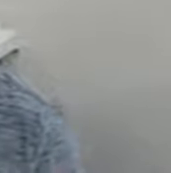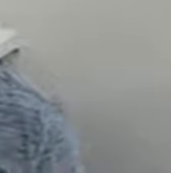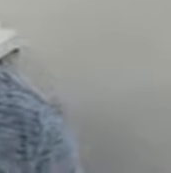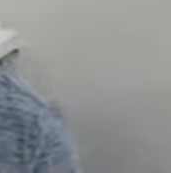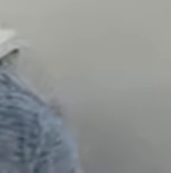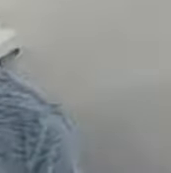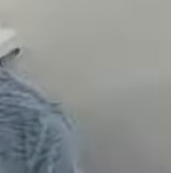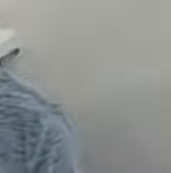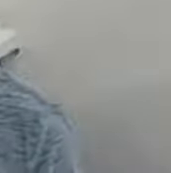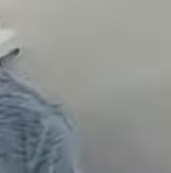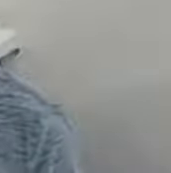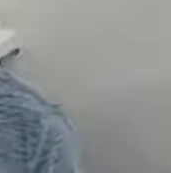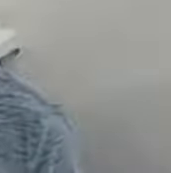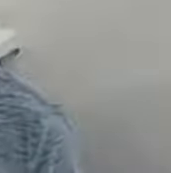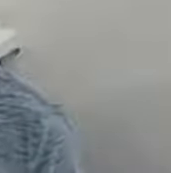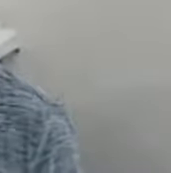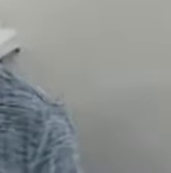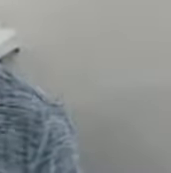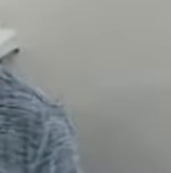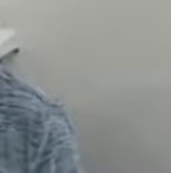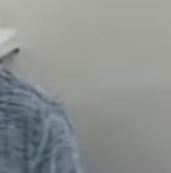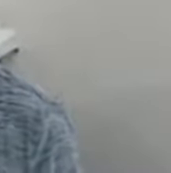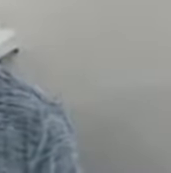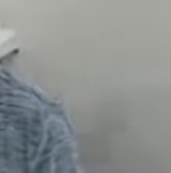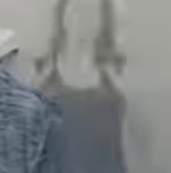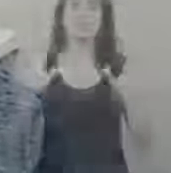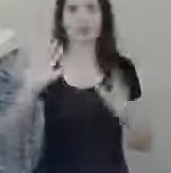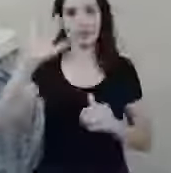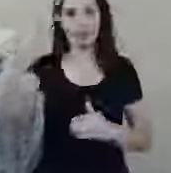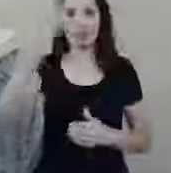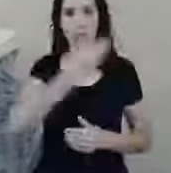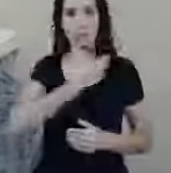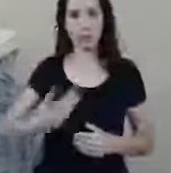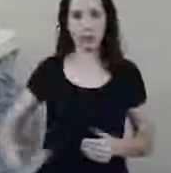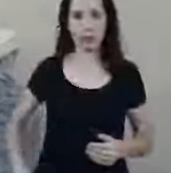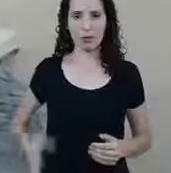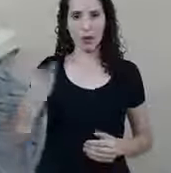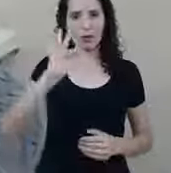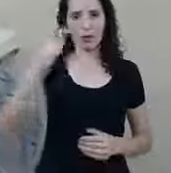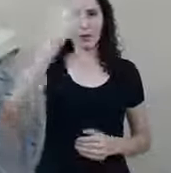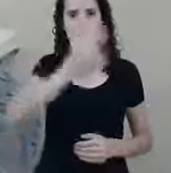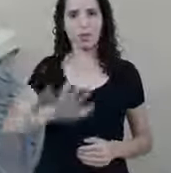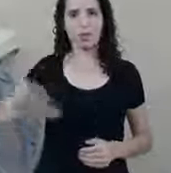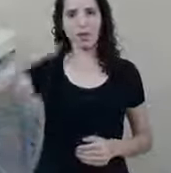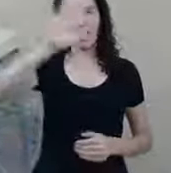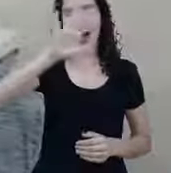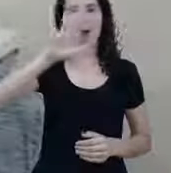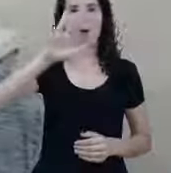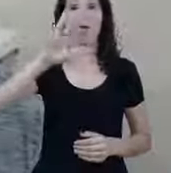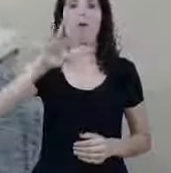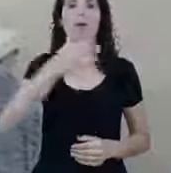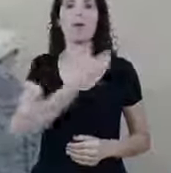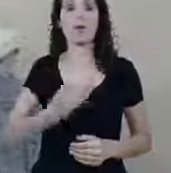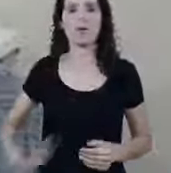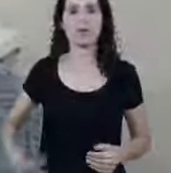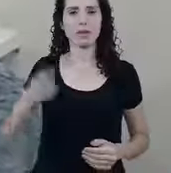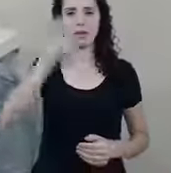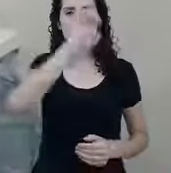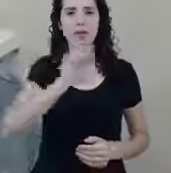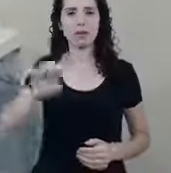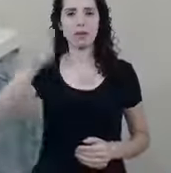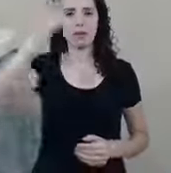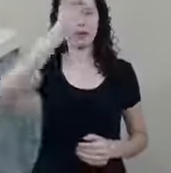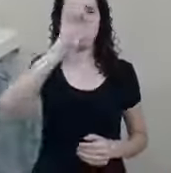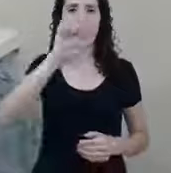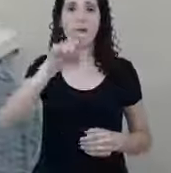políticas públicas que estão sendo idealizadas pelos governos federais, municipais e estaduais Para